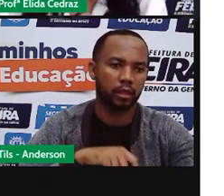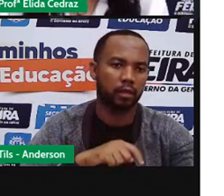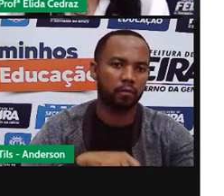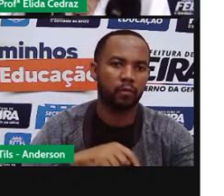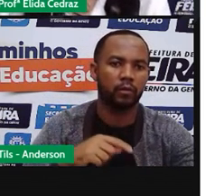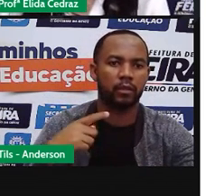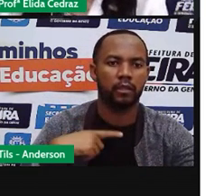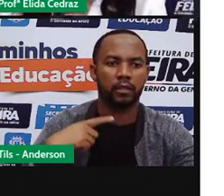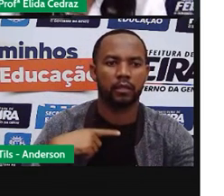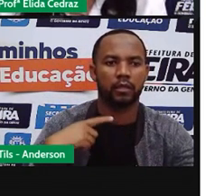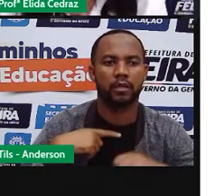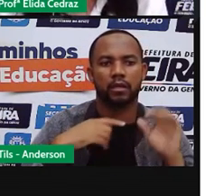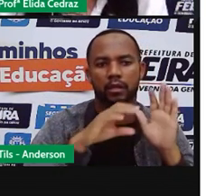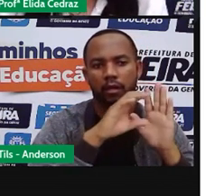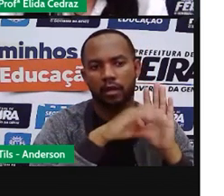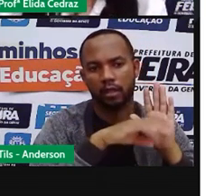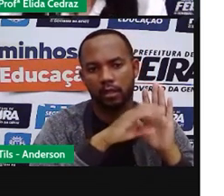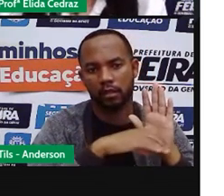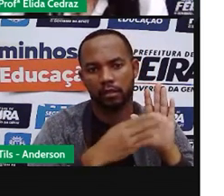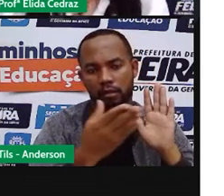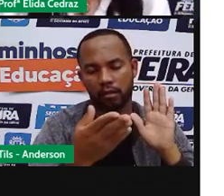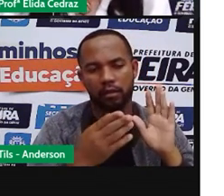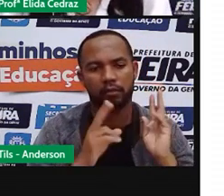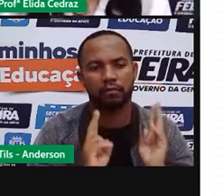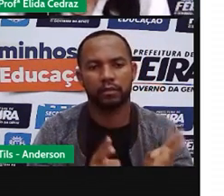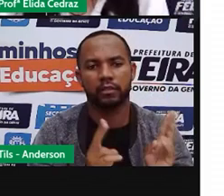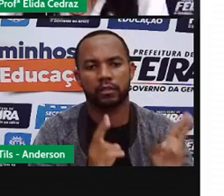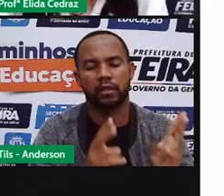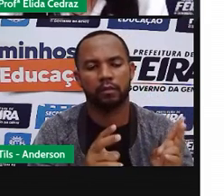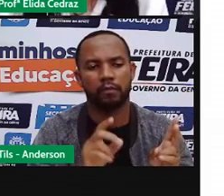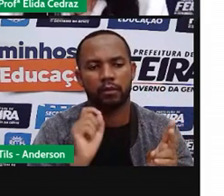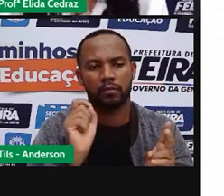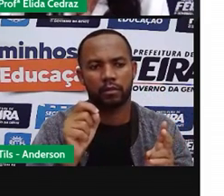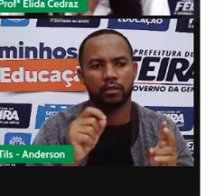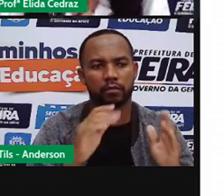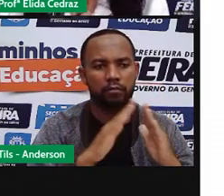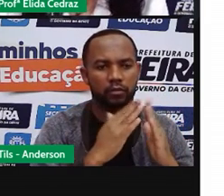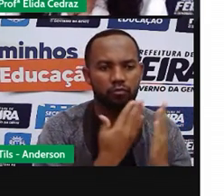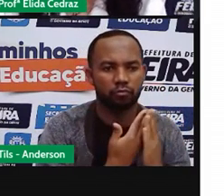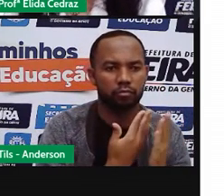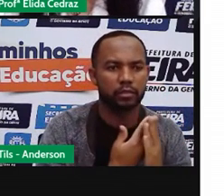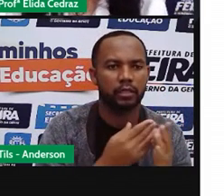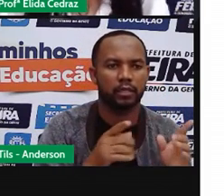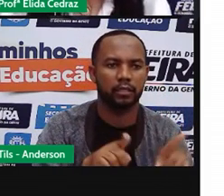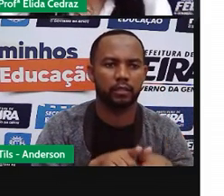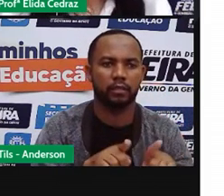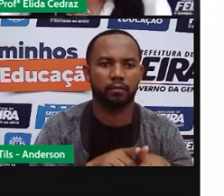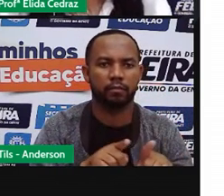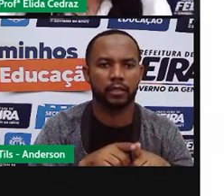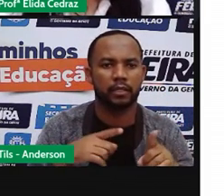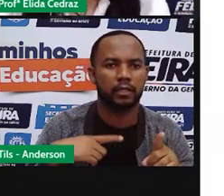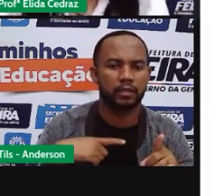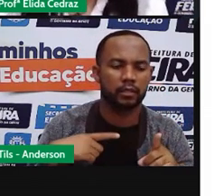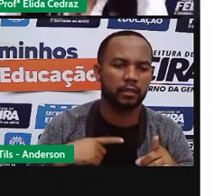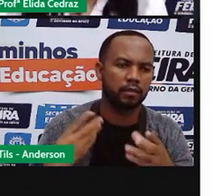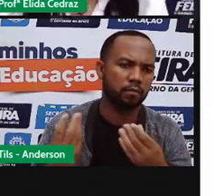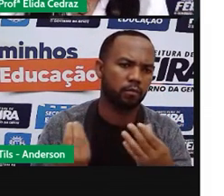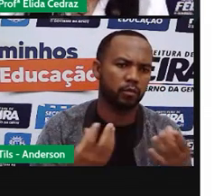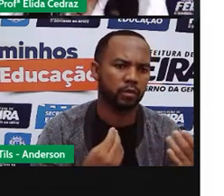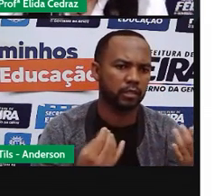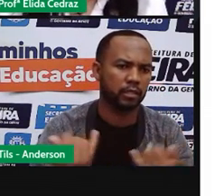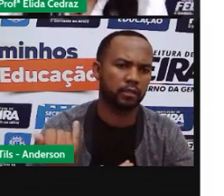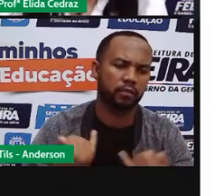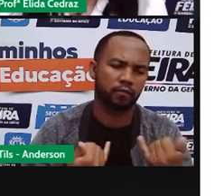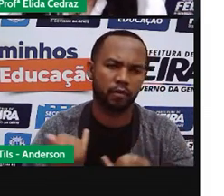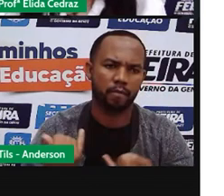calendário que nós já temos o costume de trabalhar com ele no calendário nós temos muitas informações